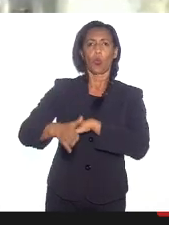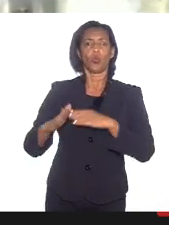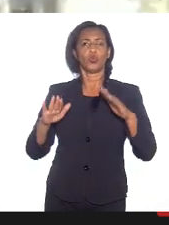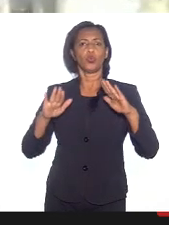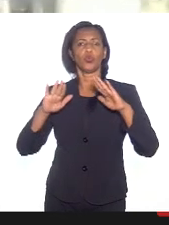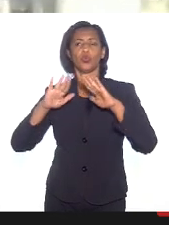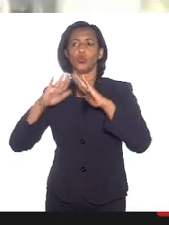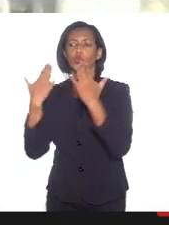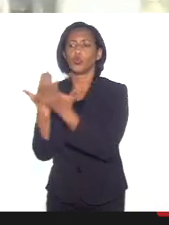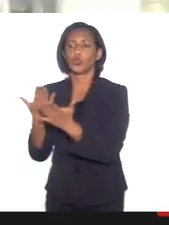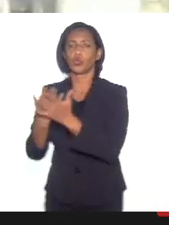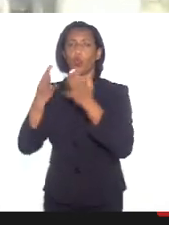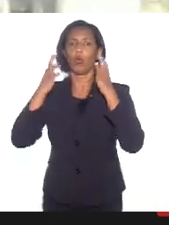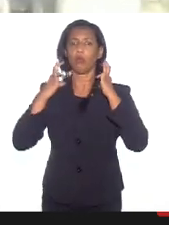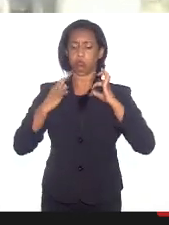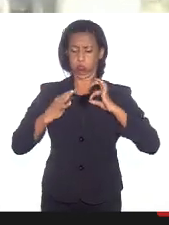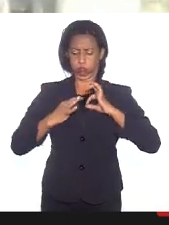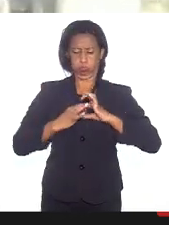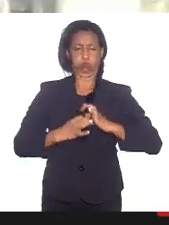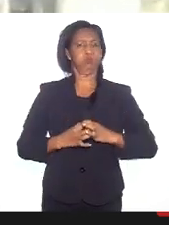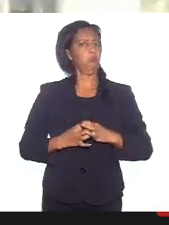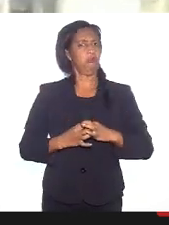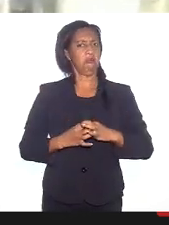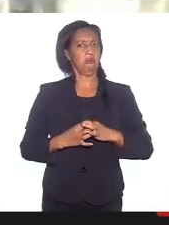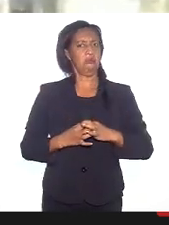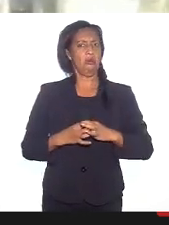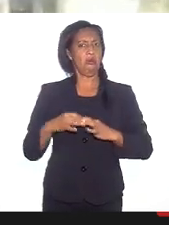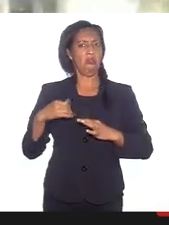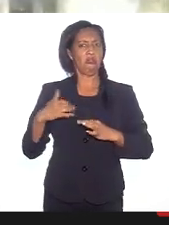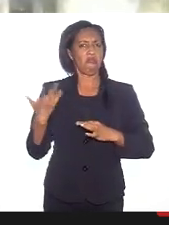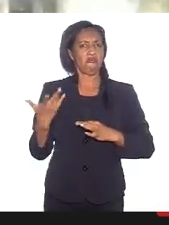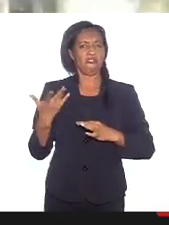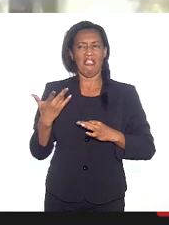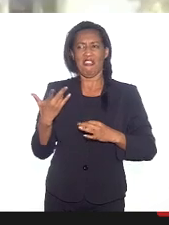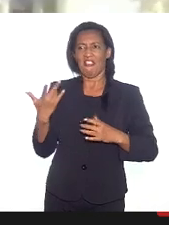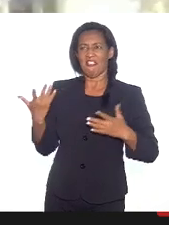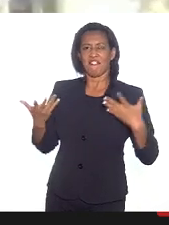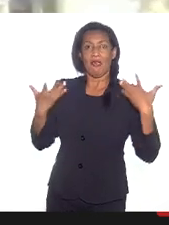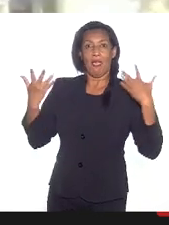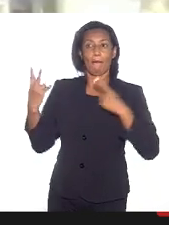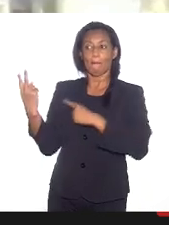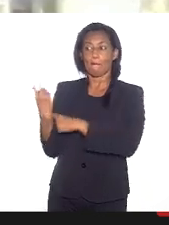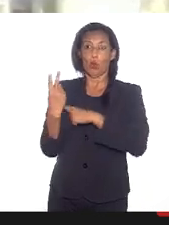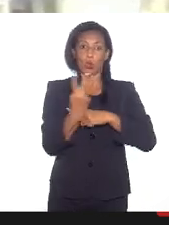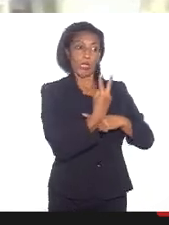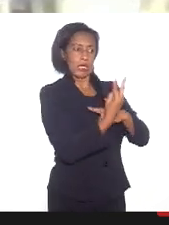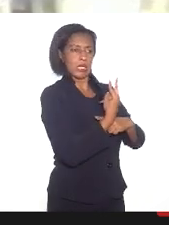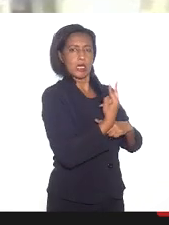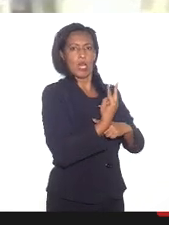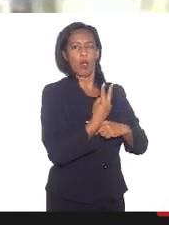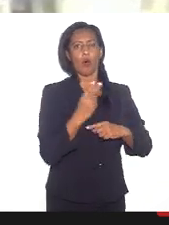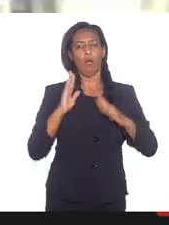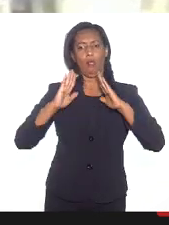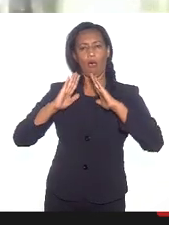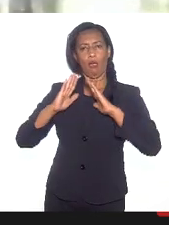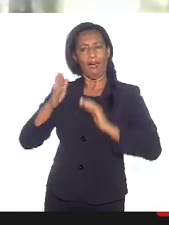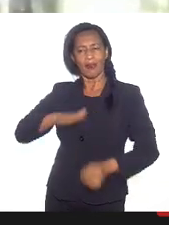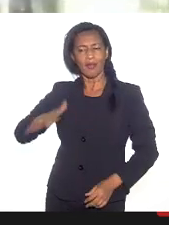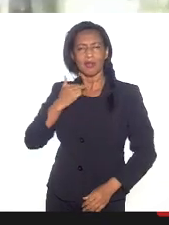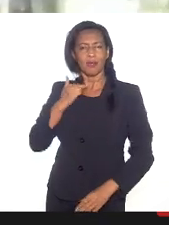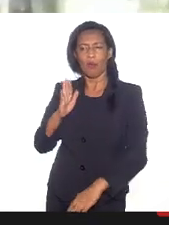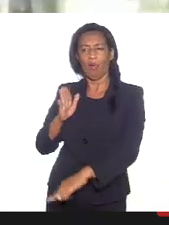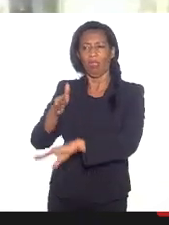que a gente não usa nem por enfeite, não. Isso aqui a gente usa para a nossa proteção. A gente não pode entrar. A criança não pode entrar na escola.